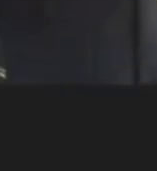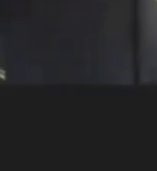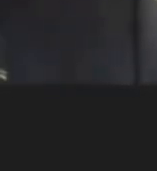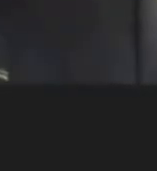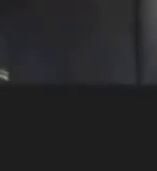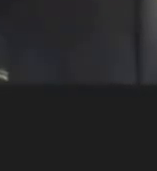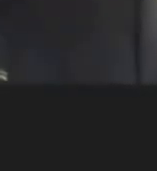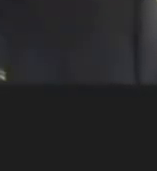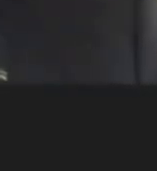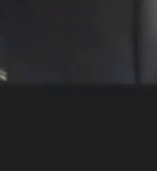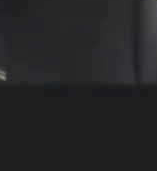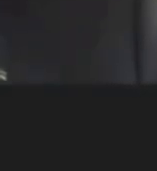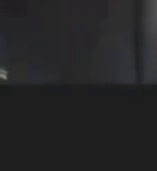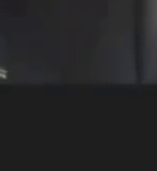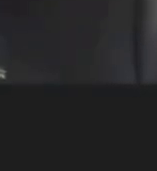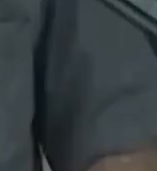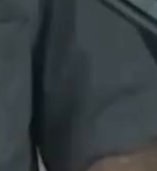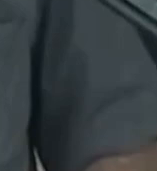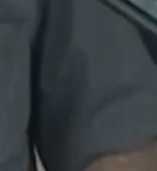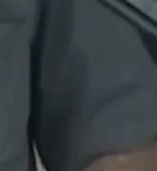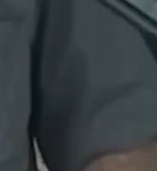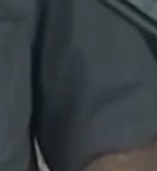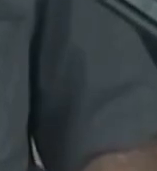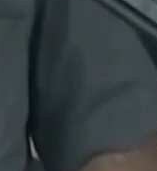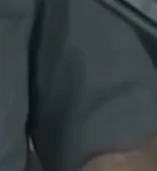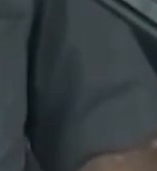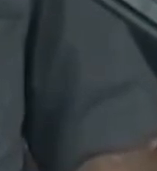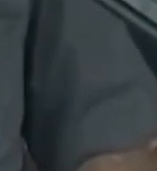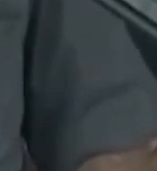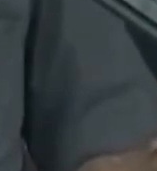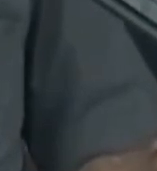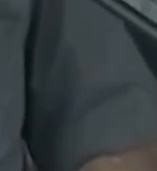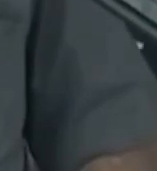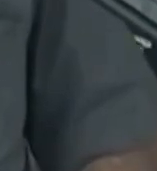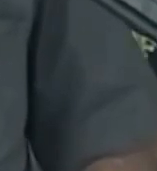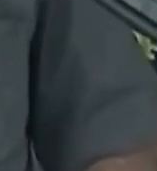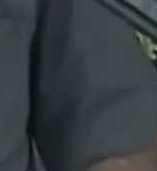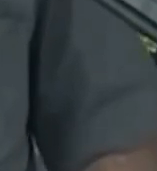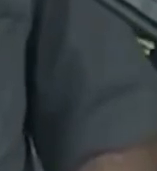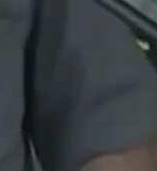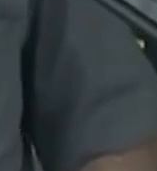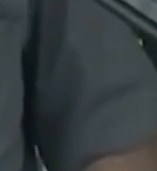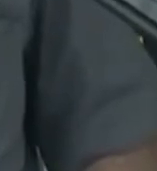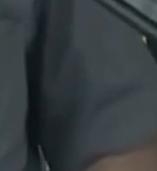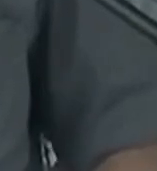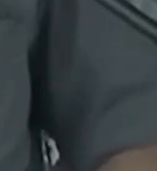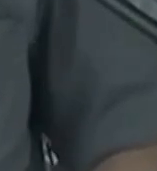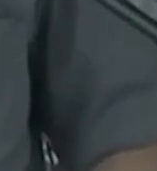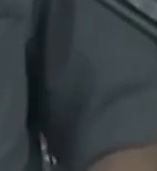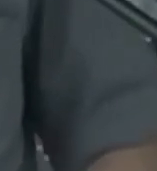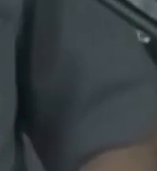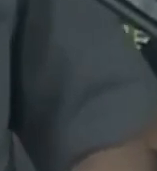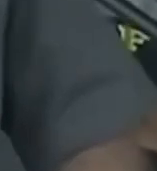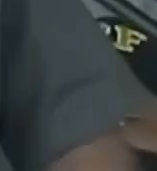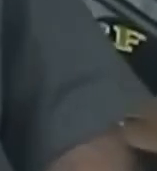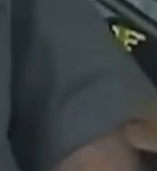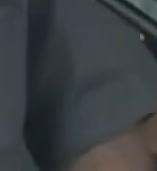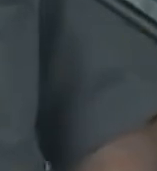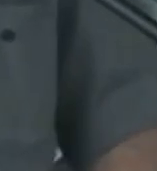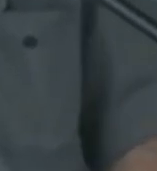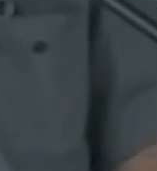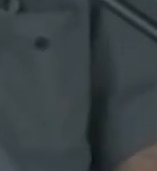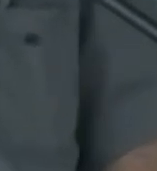tem ditadura onde as forças armadas não apoia nunca uma outra oportunidade para o povo brasileiro